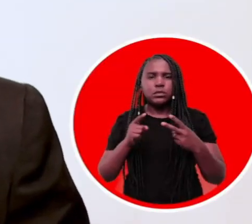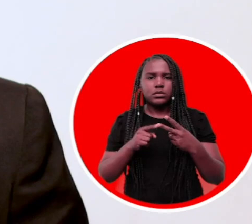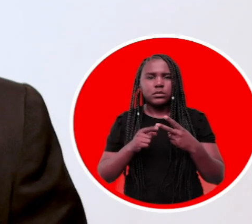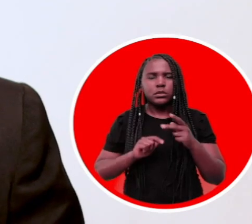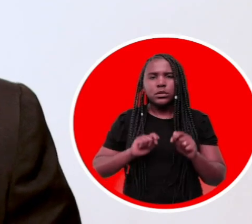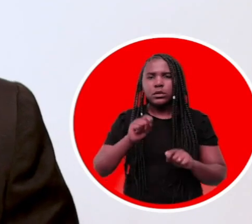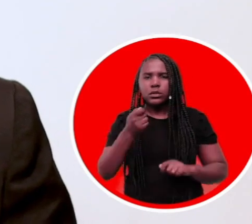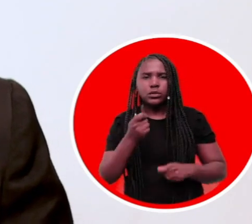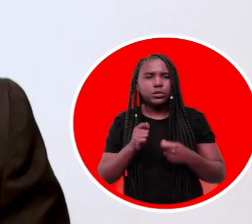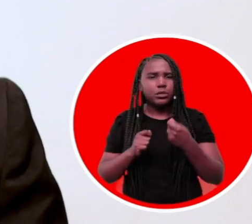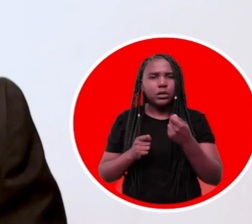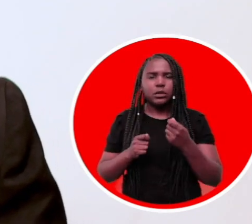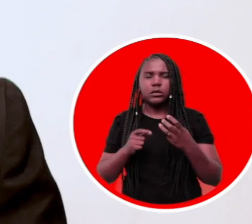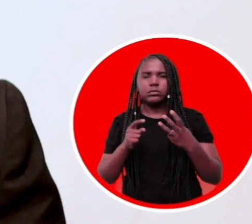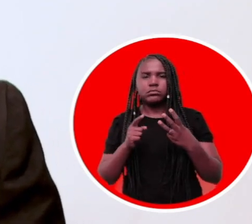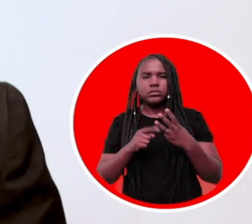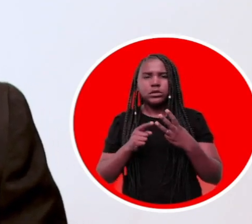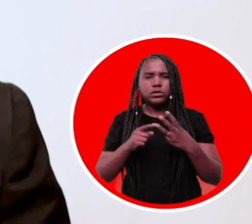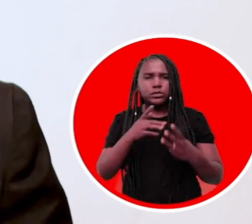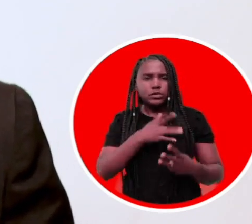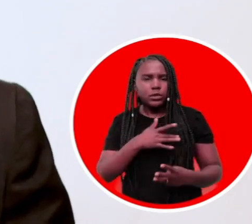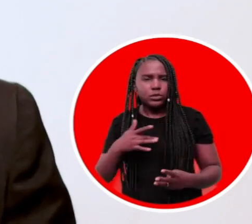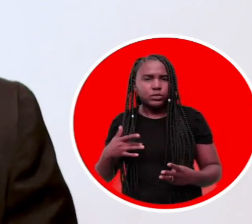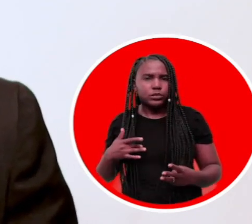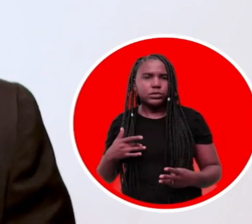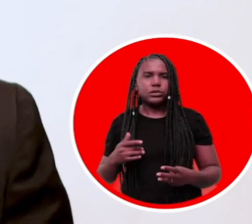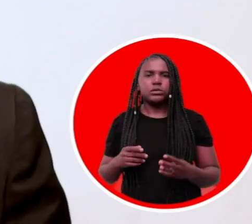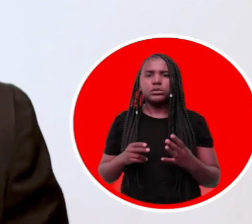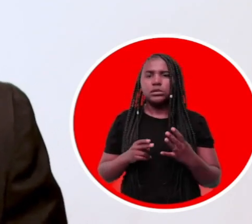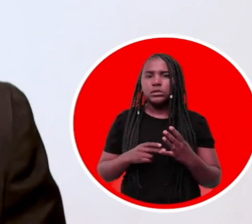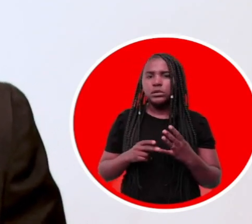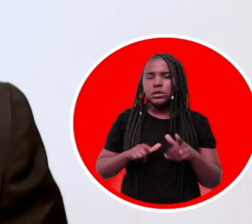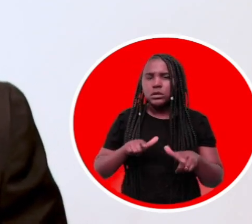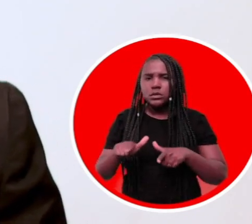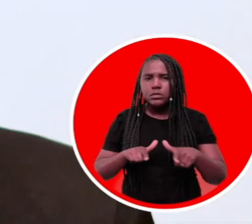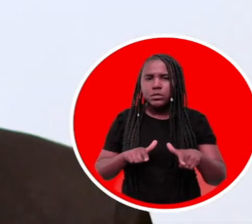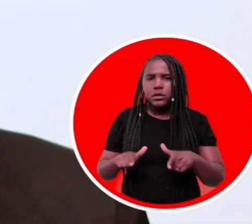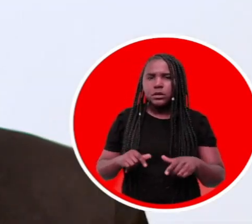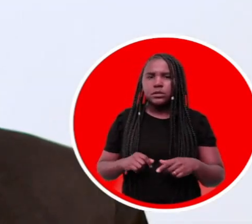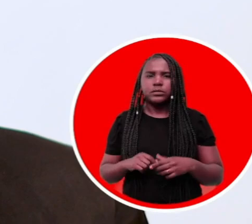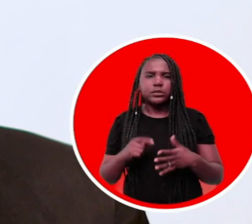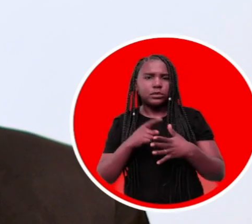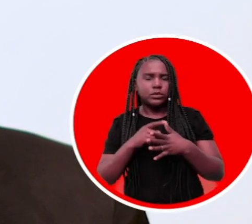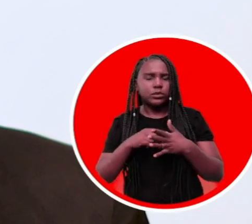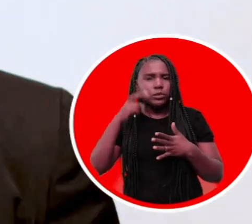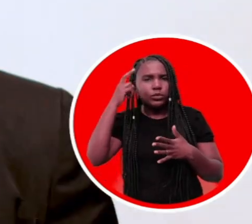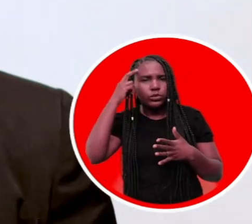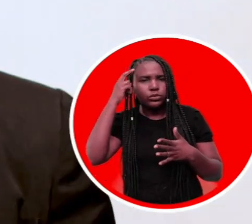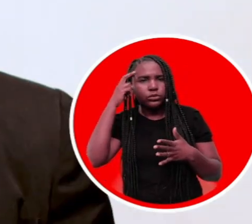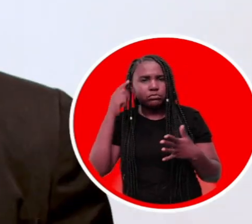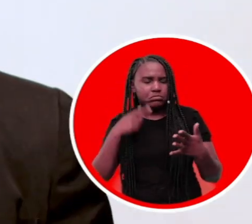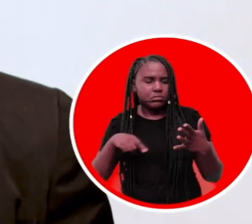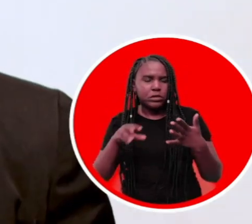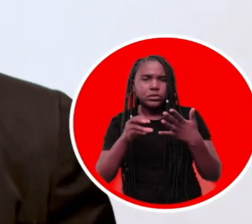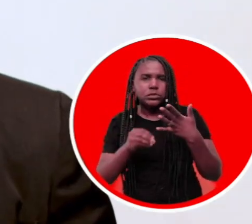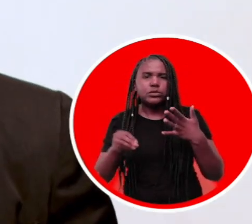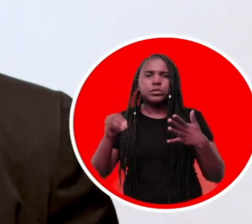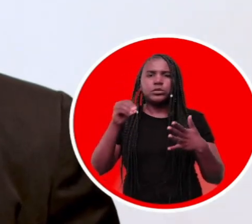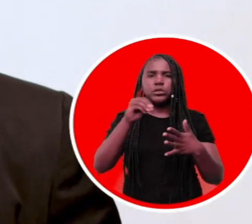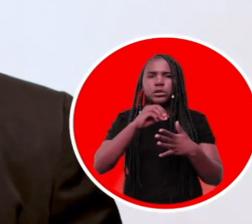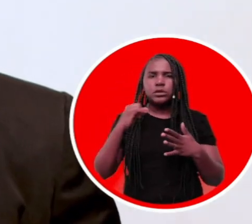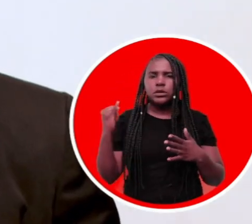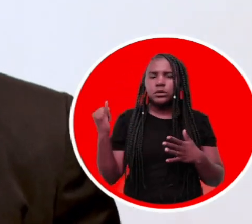Infraestrutura, economia, saúde, emprego, cultura. Essas são as